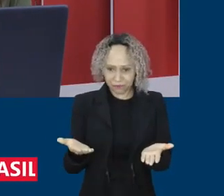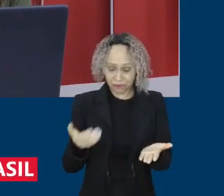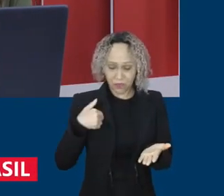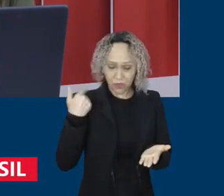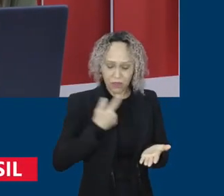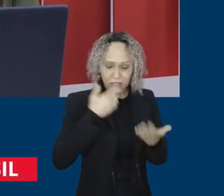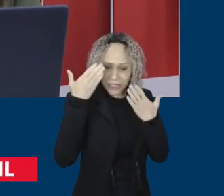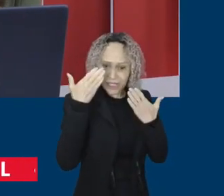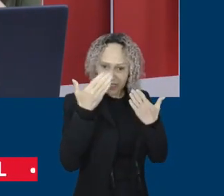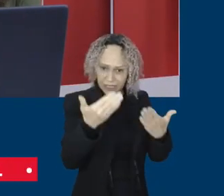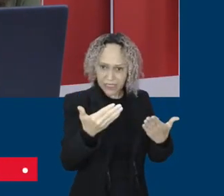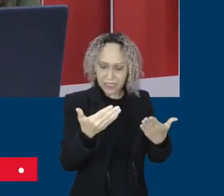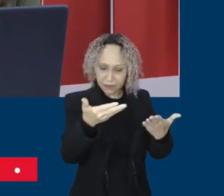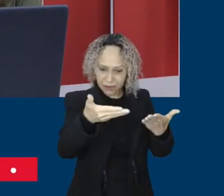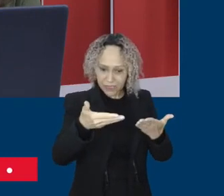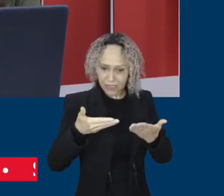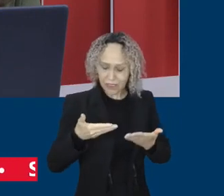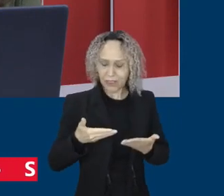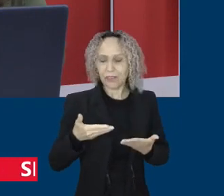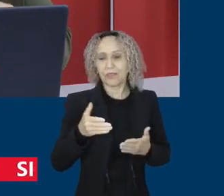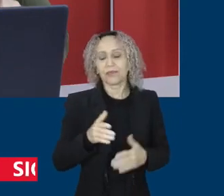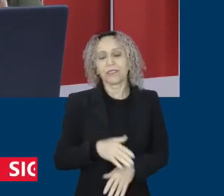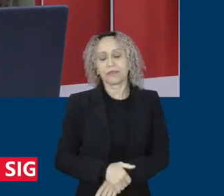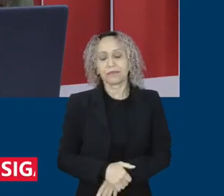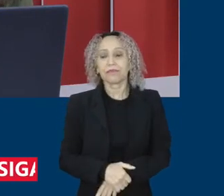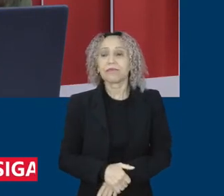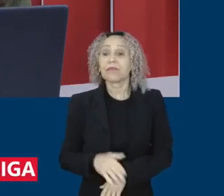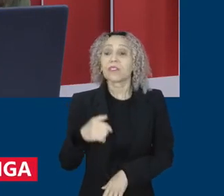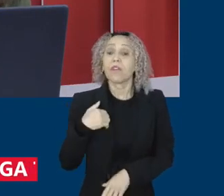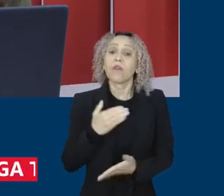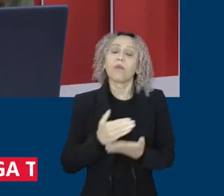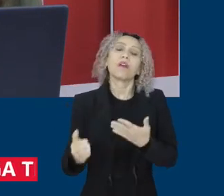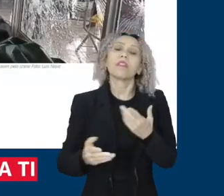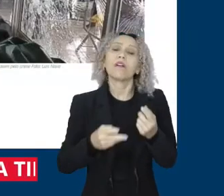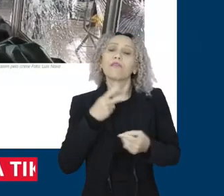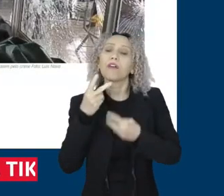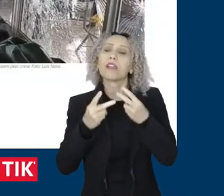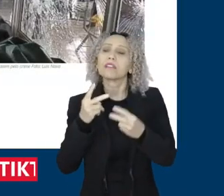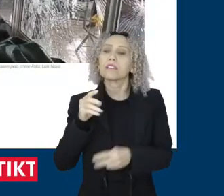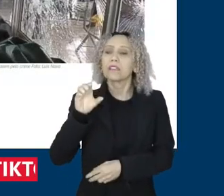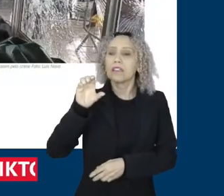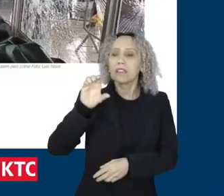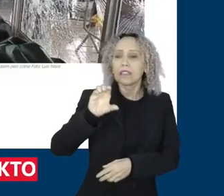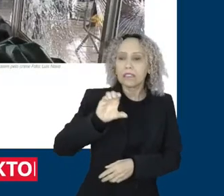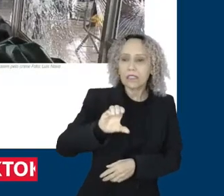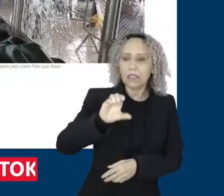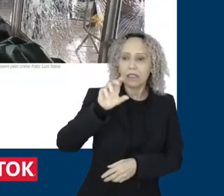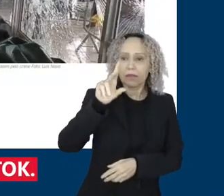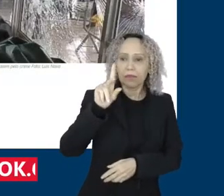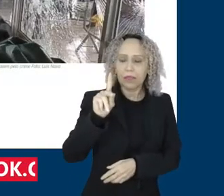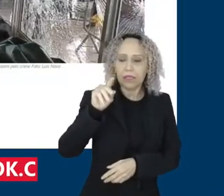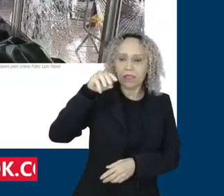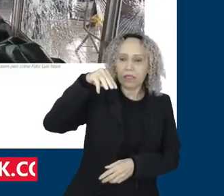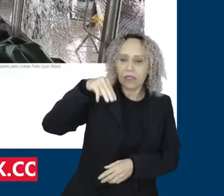deputado. A gente já começa falando aqui, eu vou começar falando da CPMI, que na prática, né? Ela já está